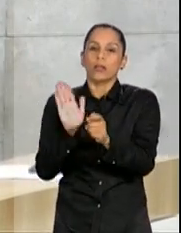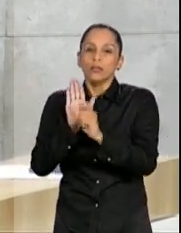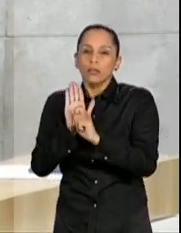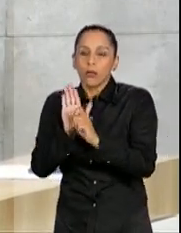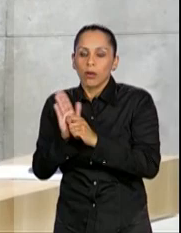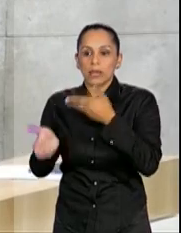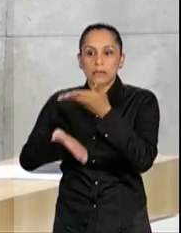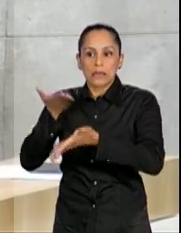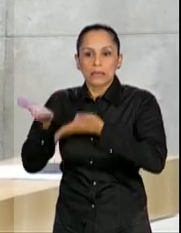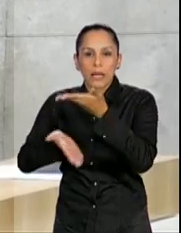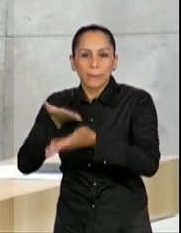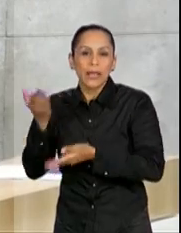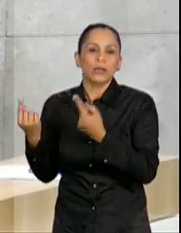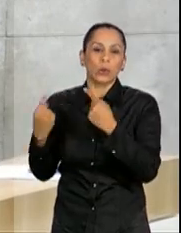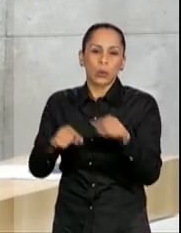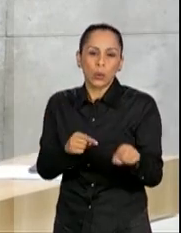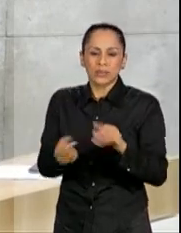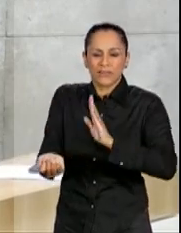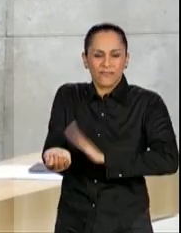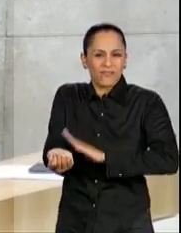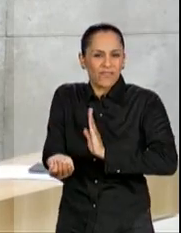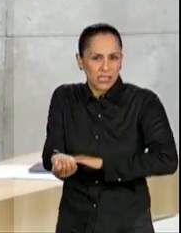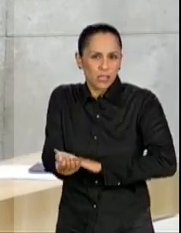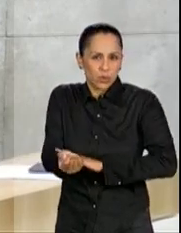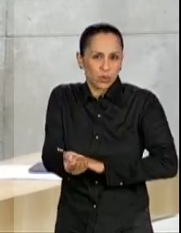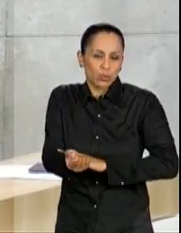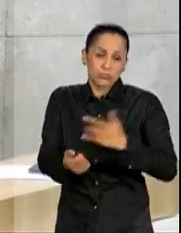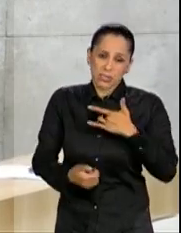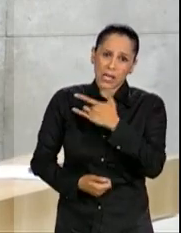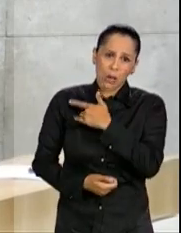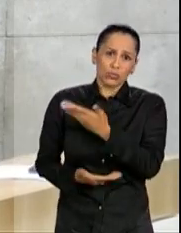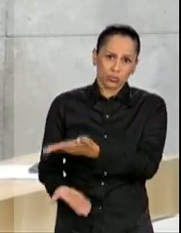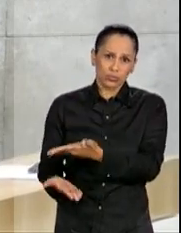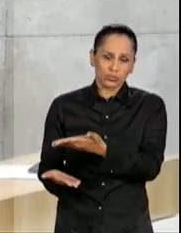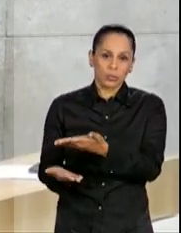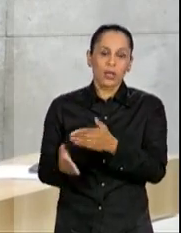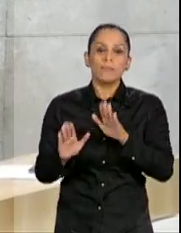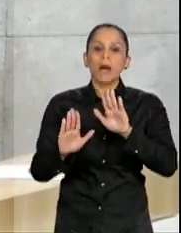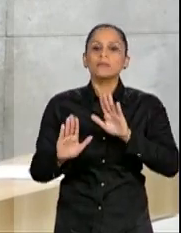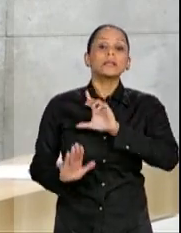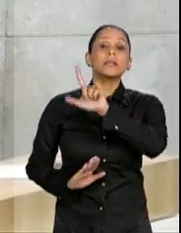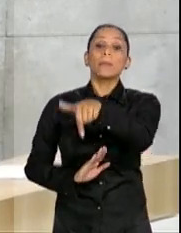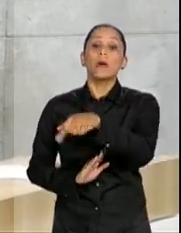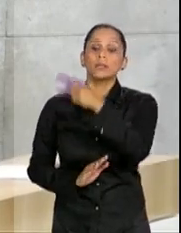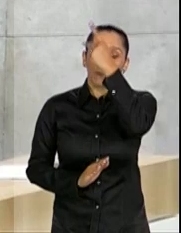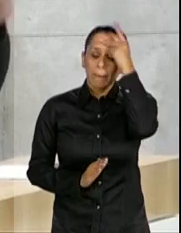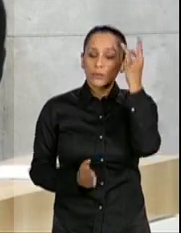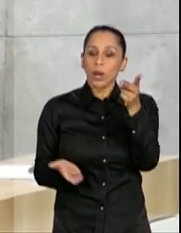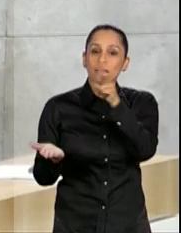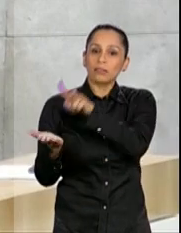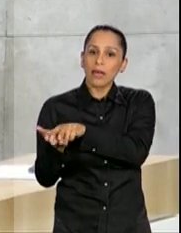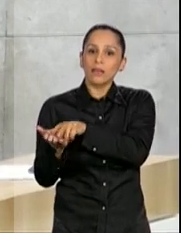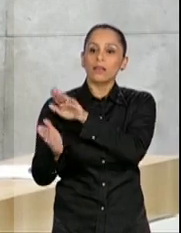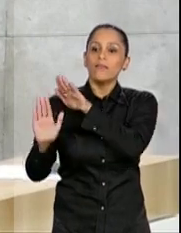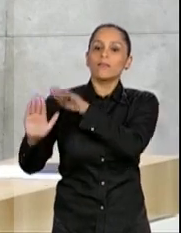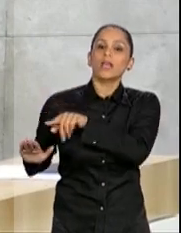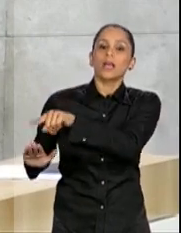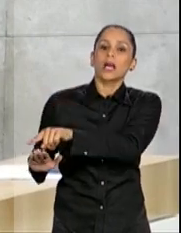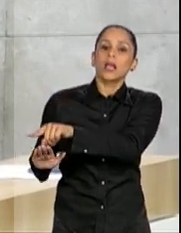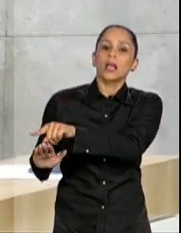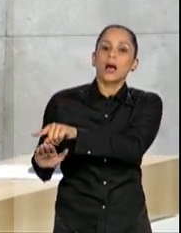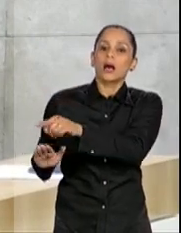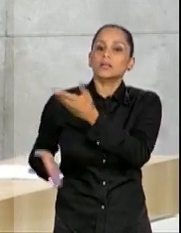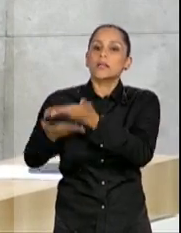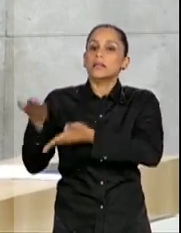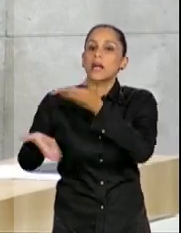a sua compulsão, a questão de saúde. E o que acontece depois que ela tem alta da internação? Esse é um ponto em que as